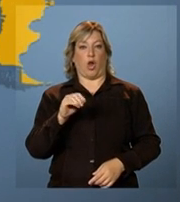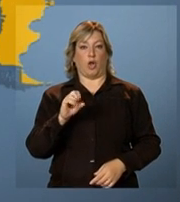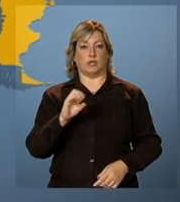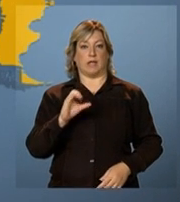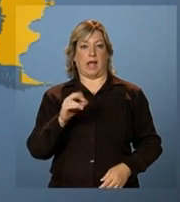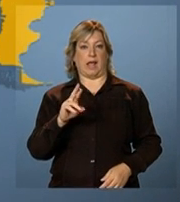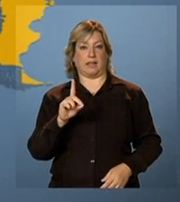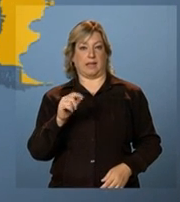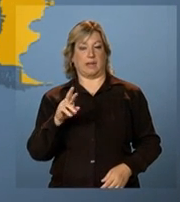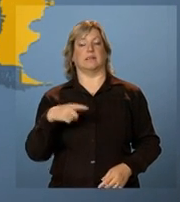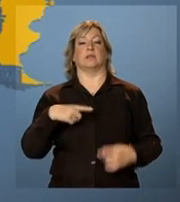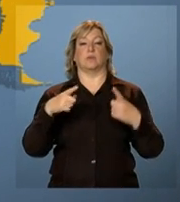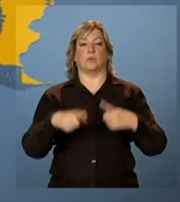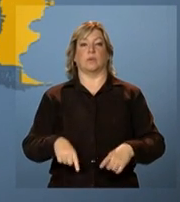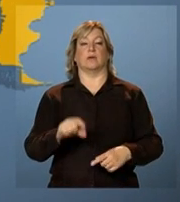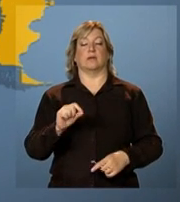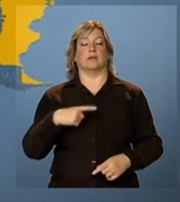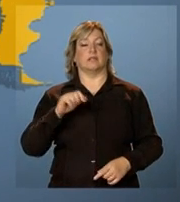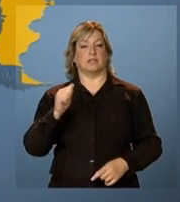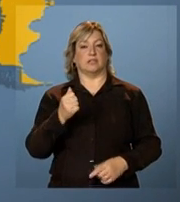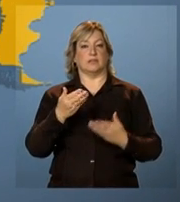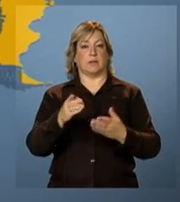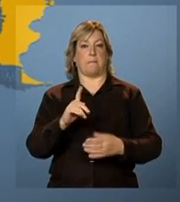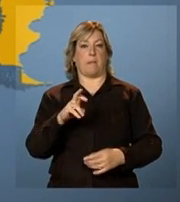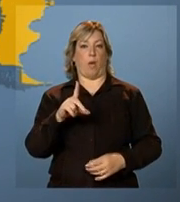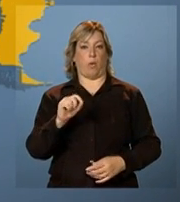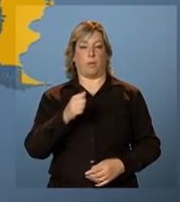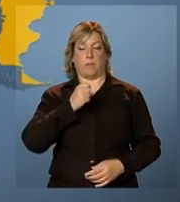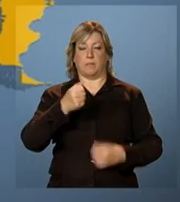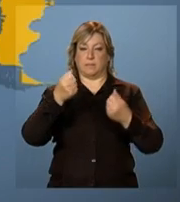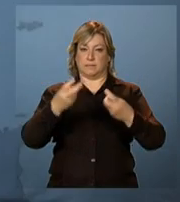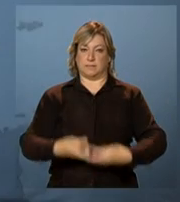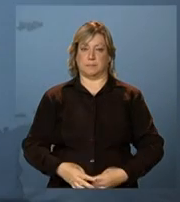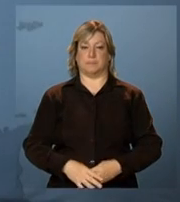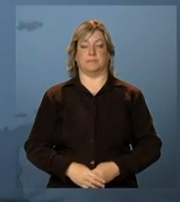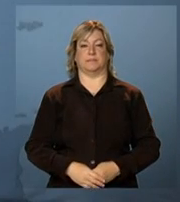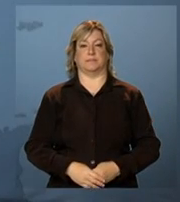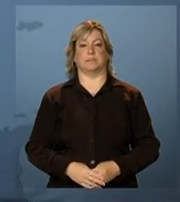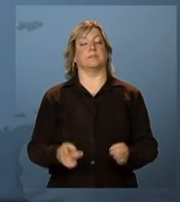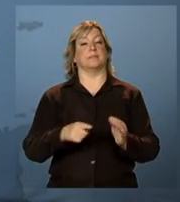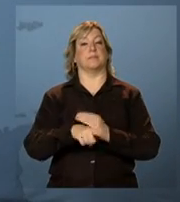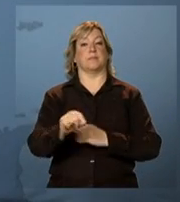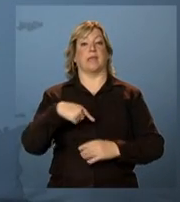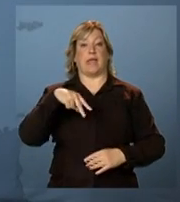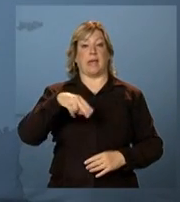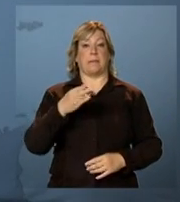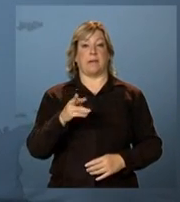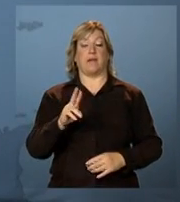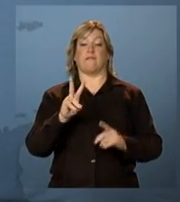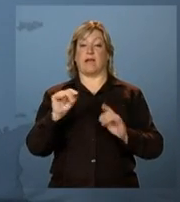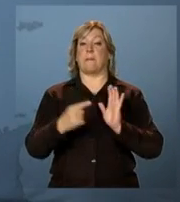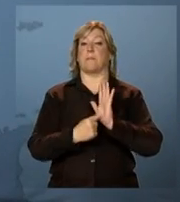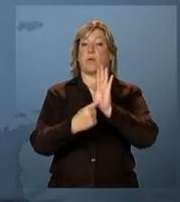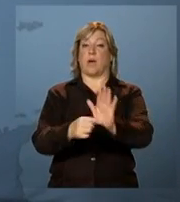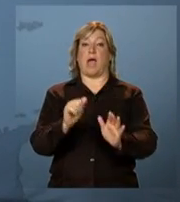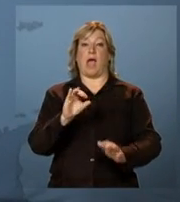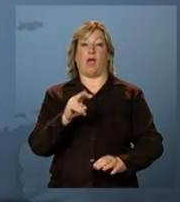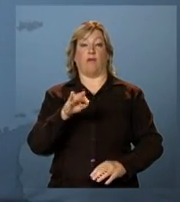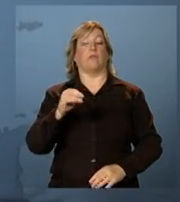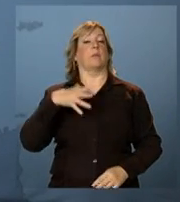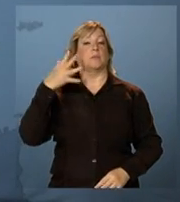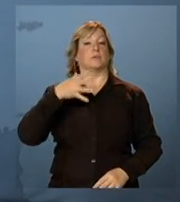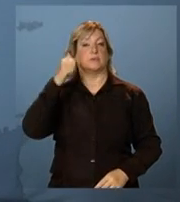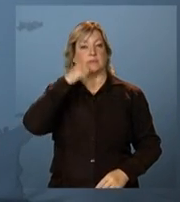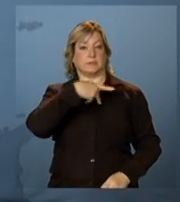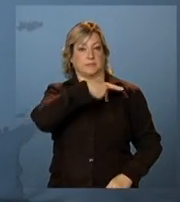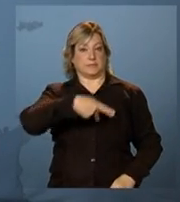metropolitana de Buenos Aires, na Argentina, Paulo La Sálvia. E a NBR vai transmitir ao vivo o discurso